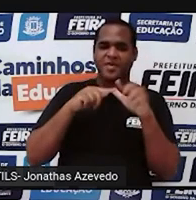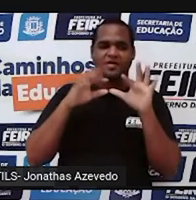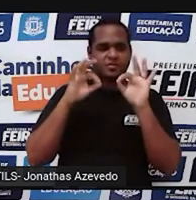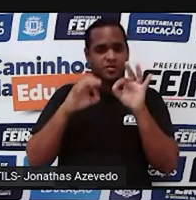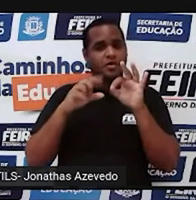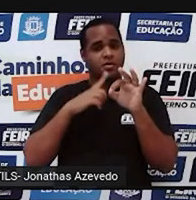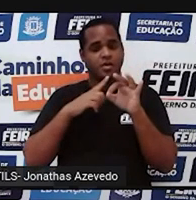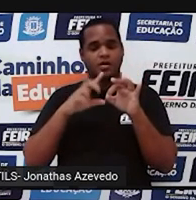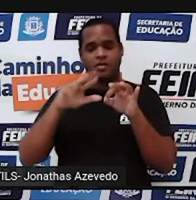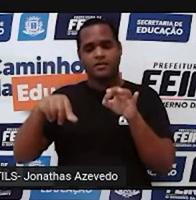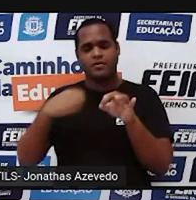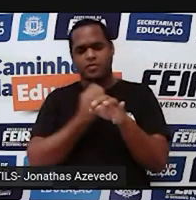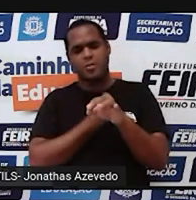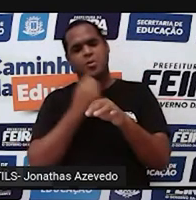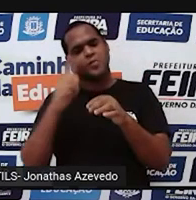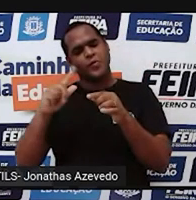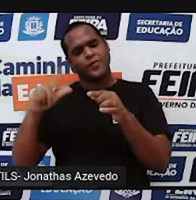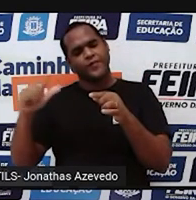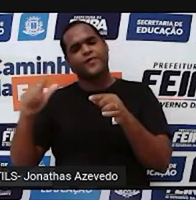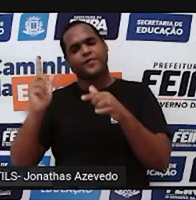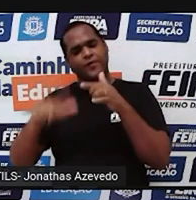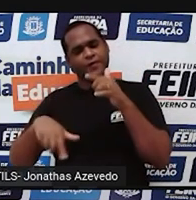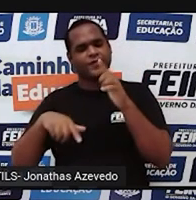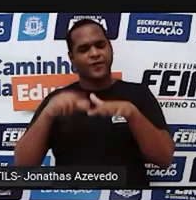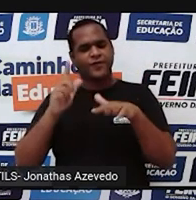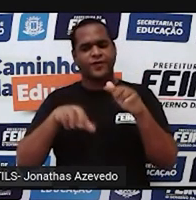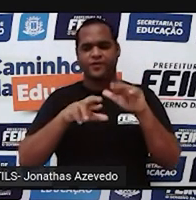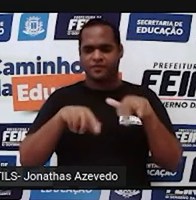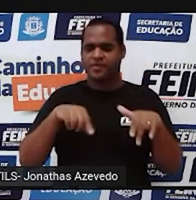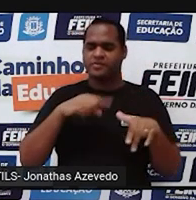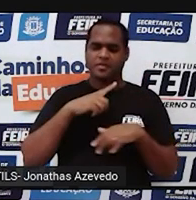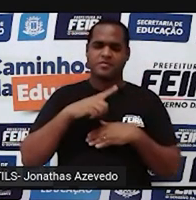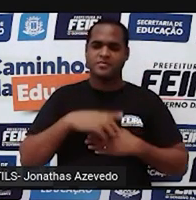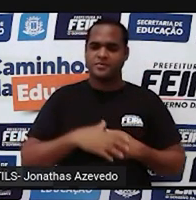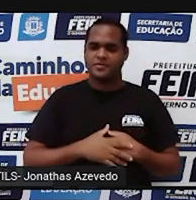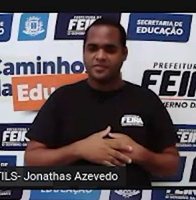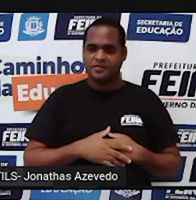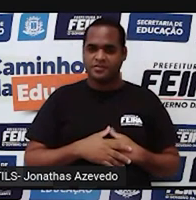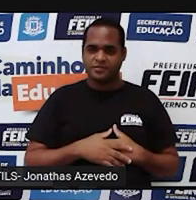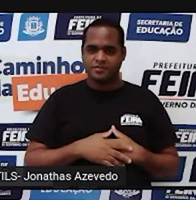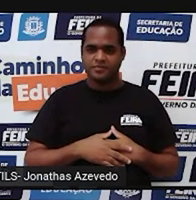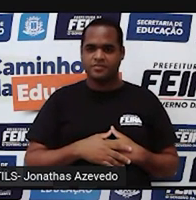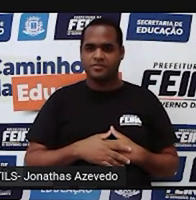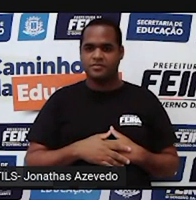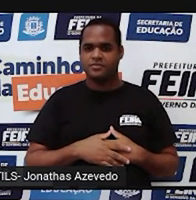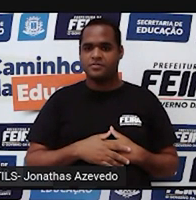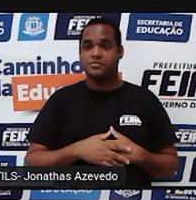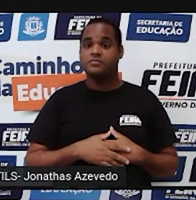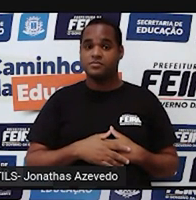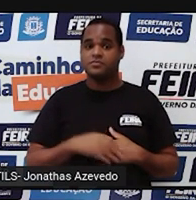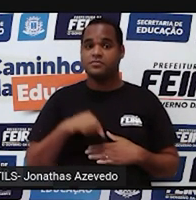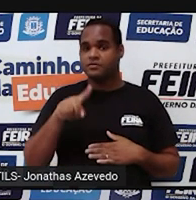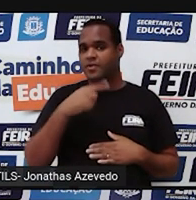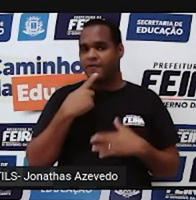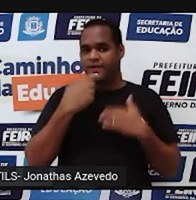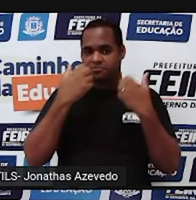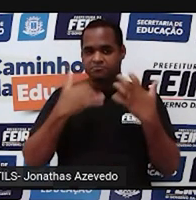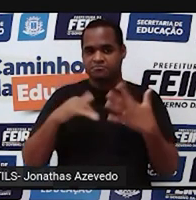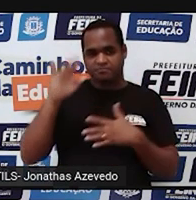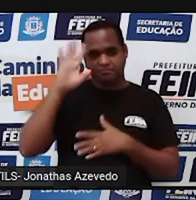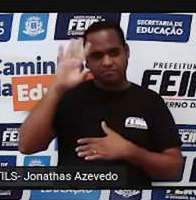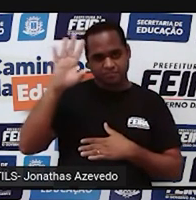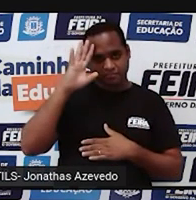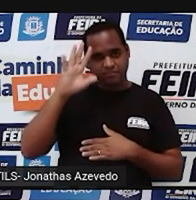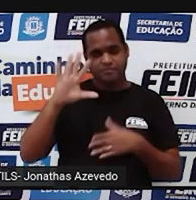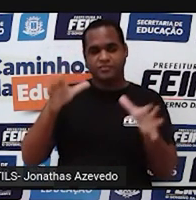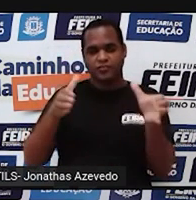E esses números ficam se repetindo o tempo todo. Certo? Falando, né? Pensando aqui no